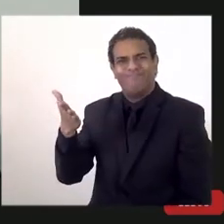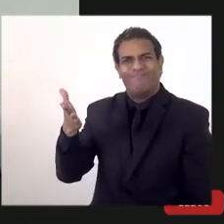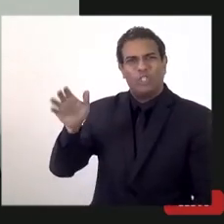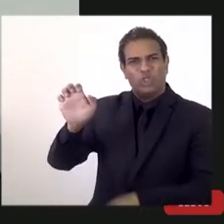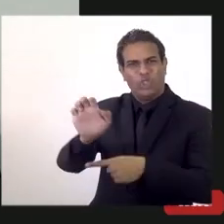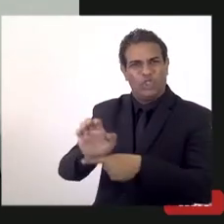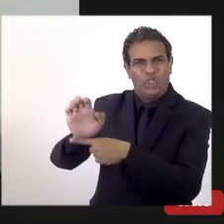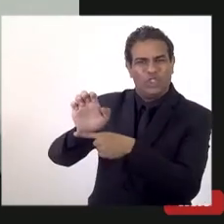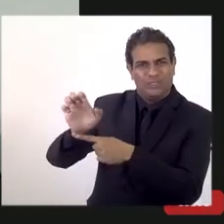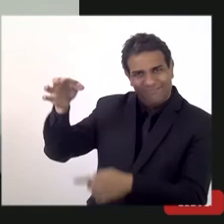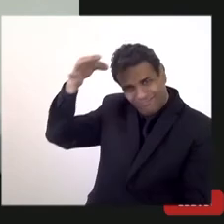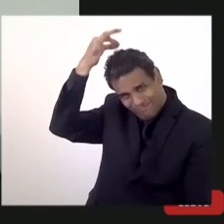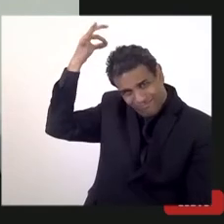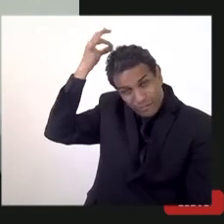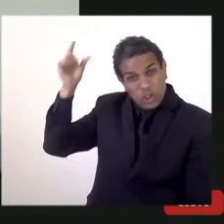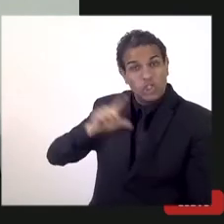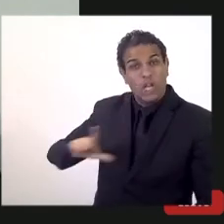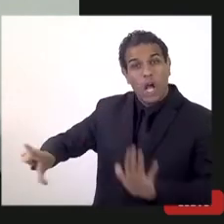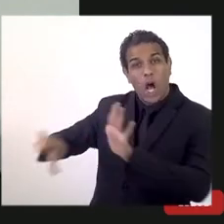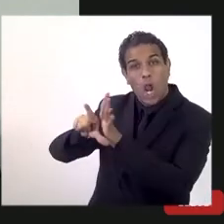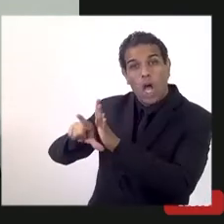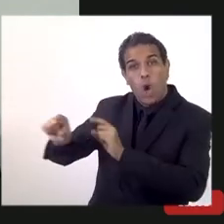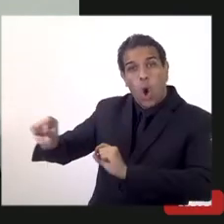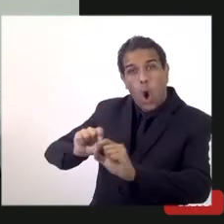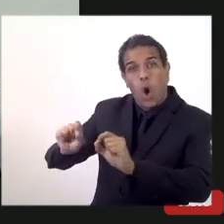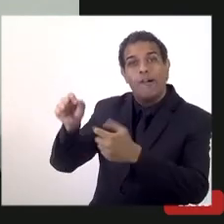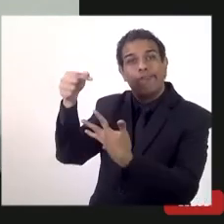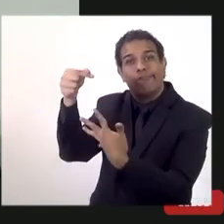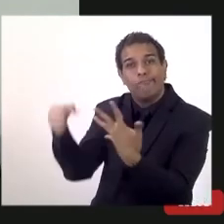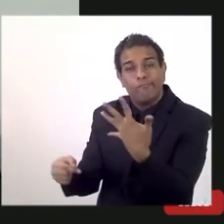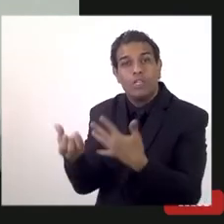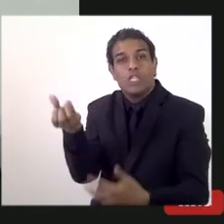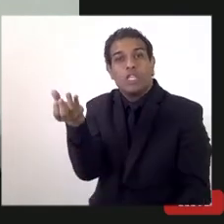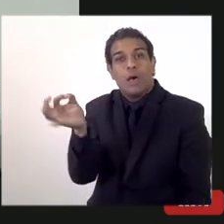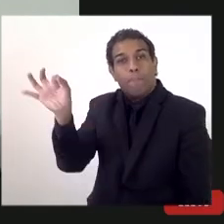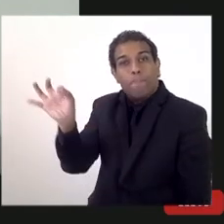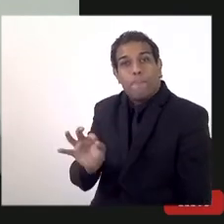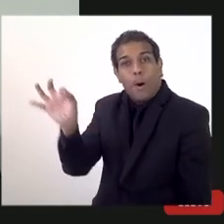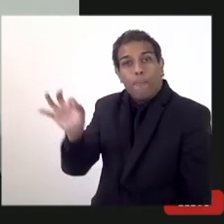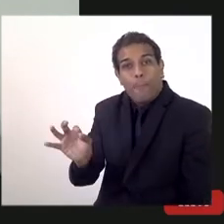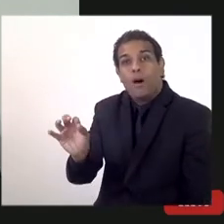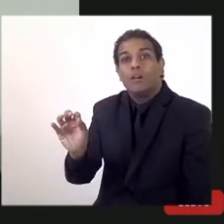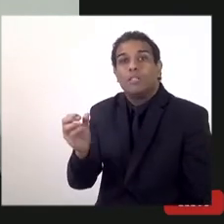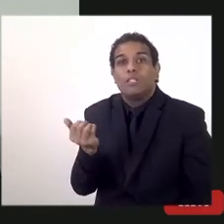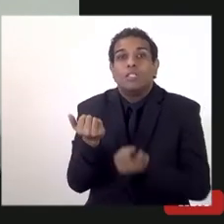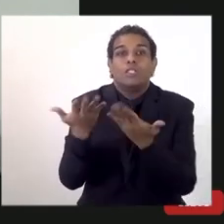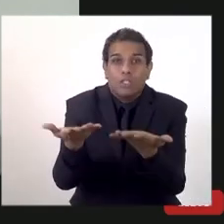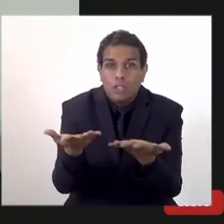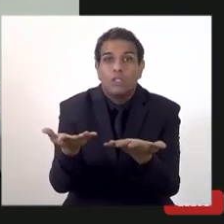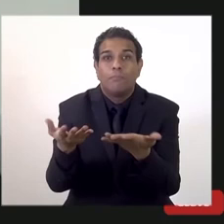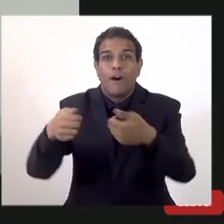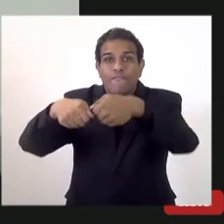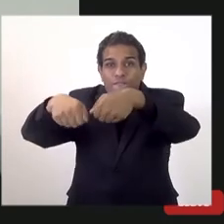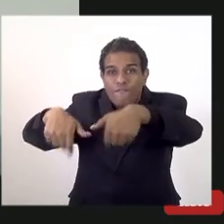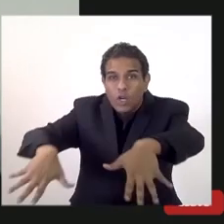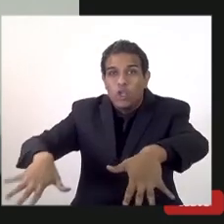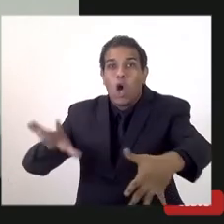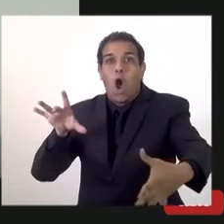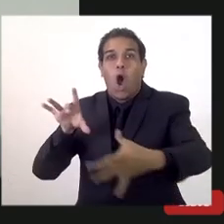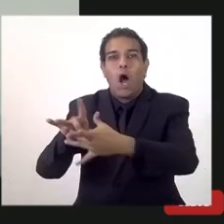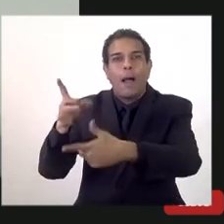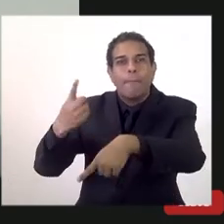já por meio de regulamentação houve uma destinação de 60% para a poupança e 40% para a infraestrutura. então